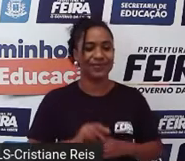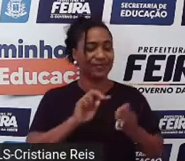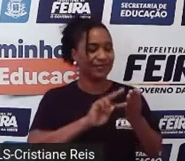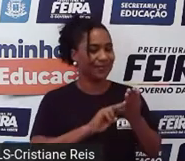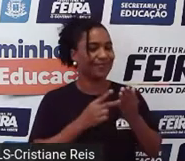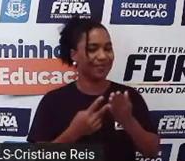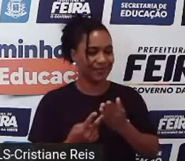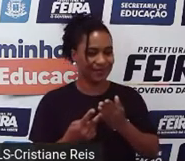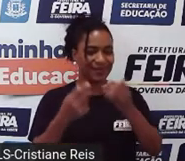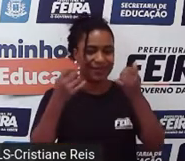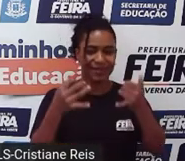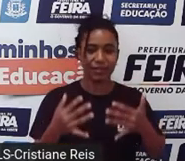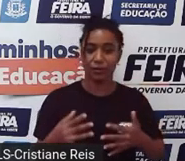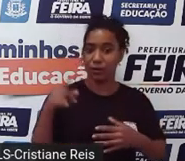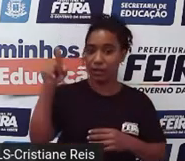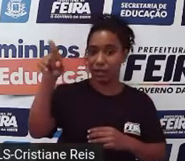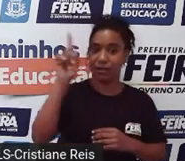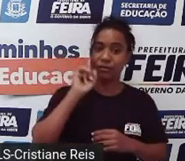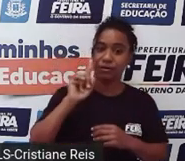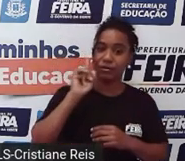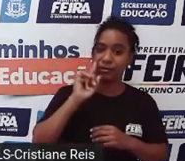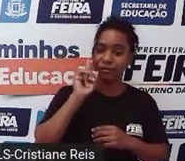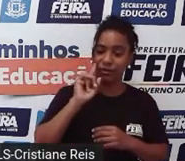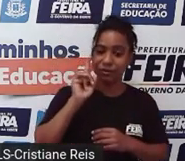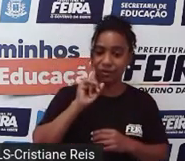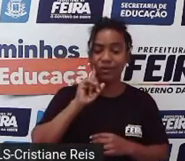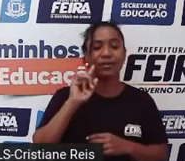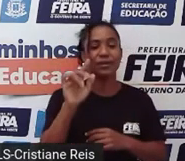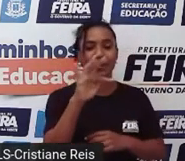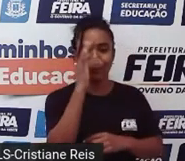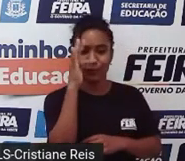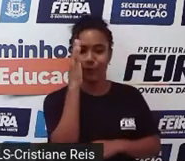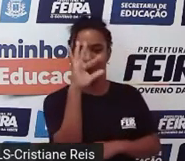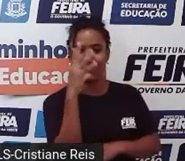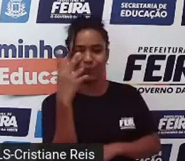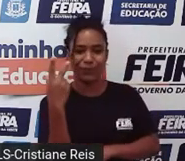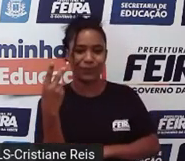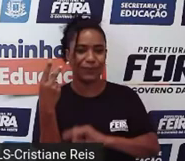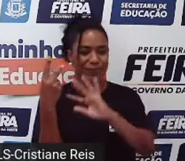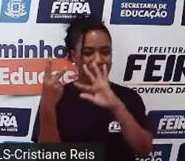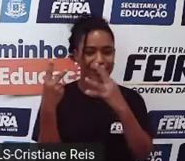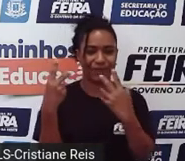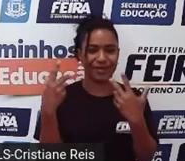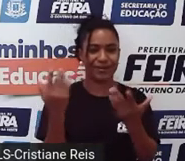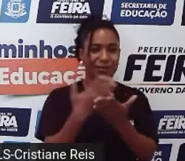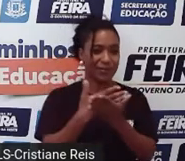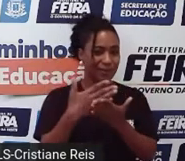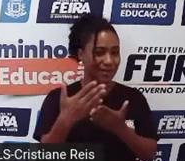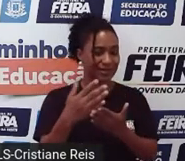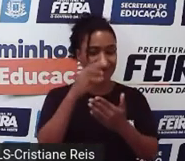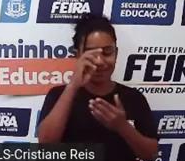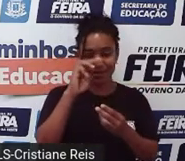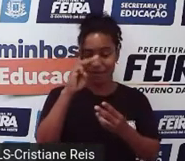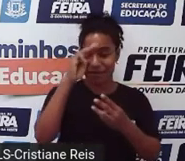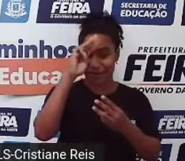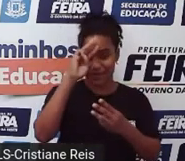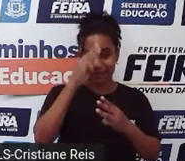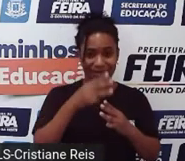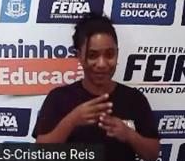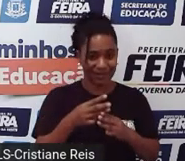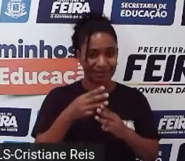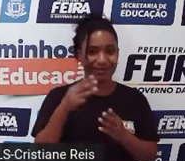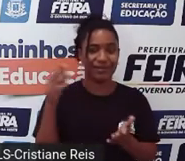Então, nos Estados Unidos, a primavera, ela começa em março e termina em maio. Já no Brasil,